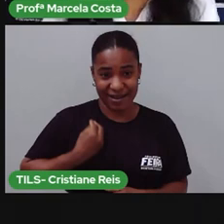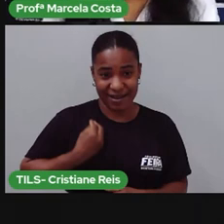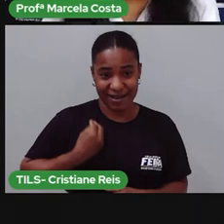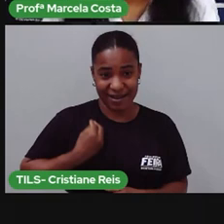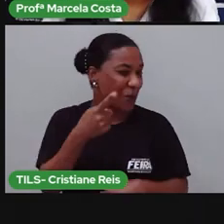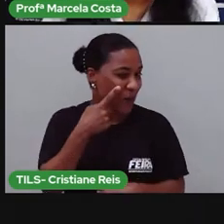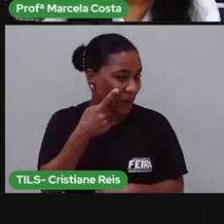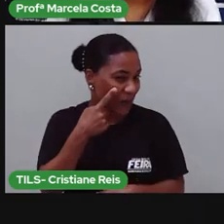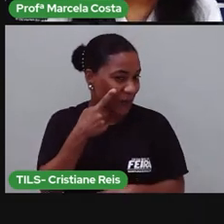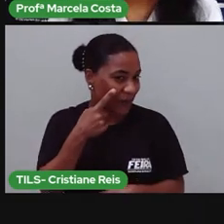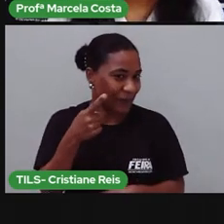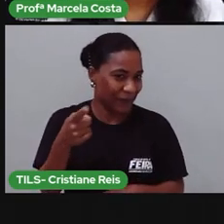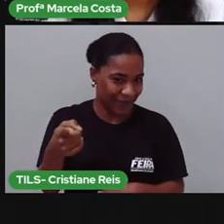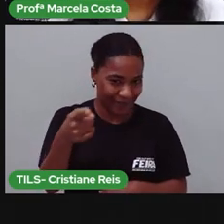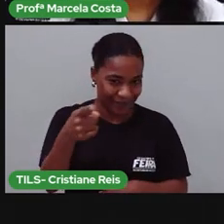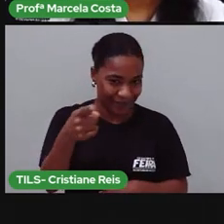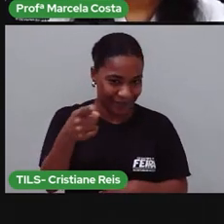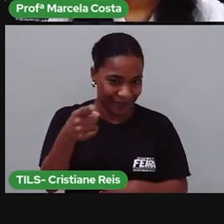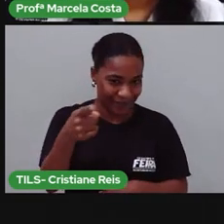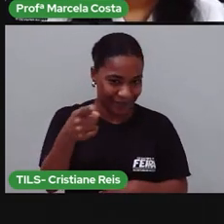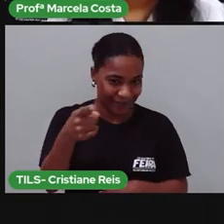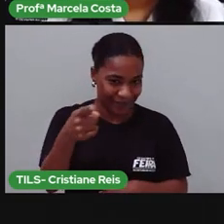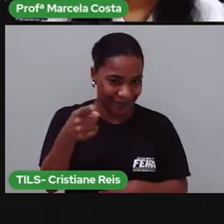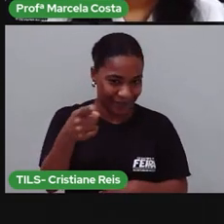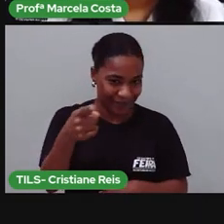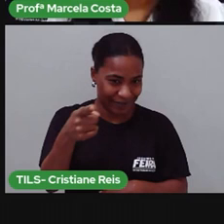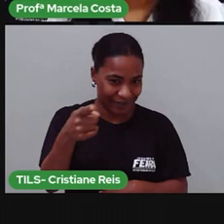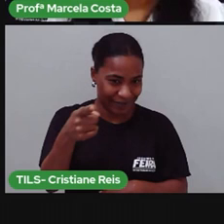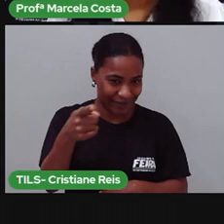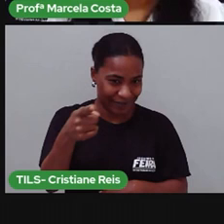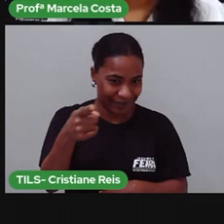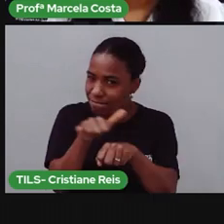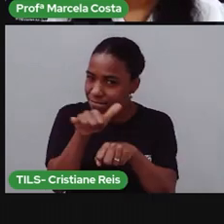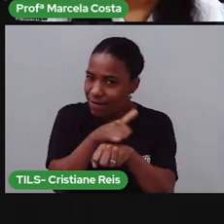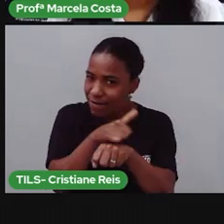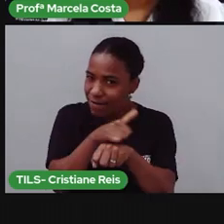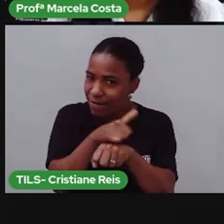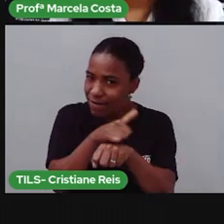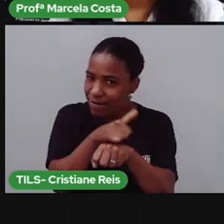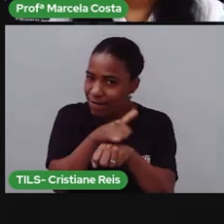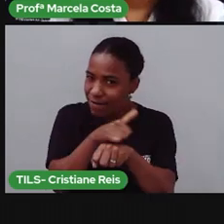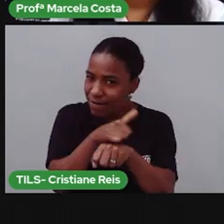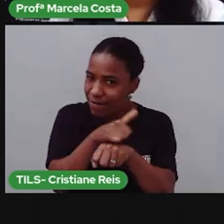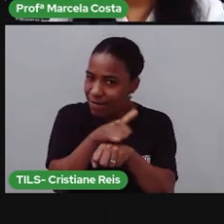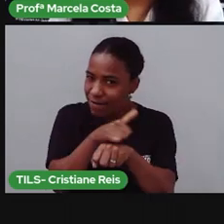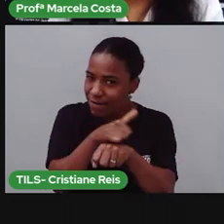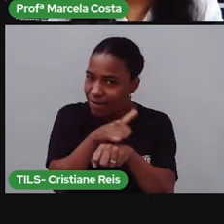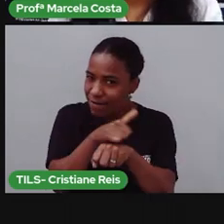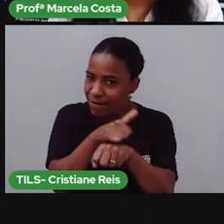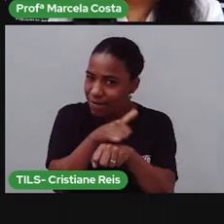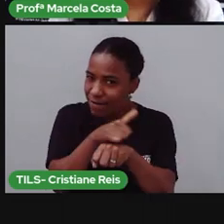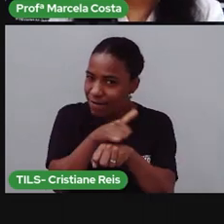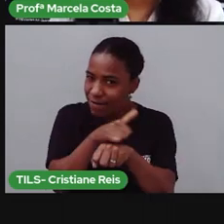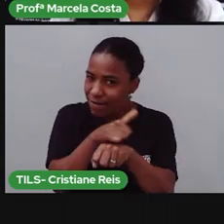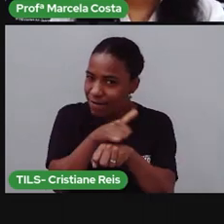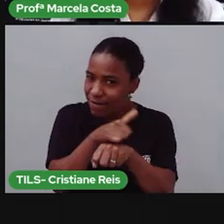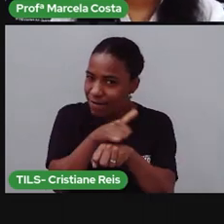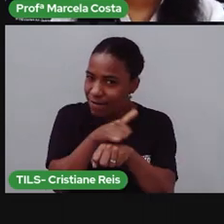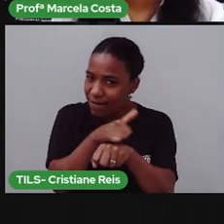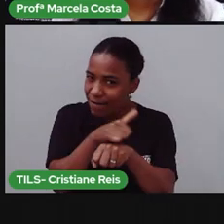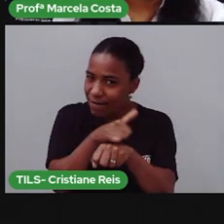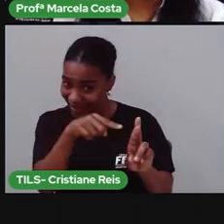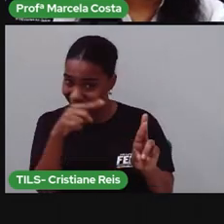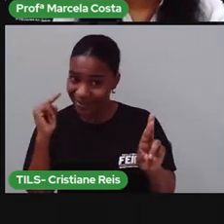E aí, será que deu certo? O que será que Raimunda surgiu? Achou dessa lição?